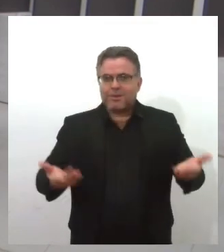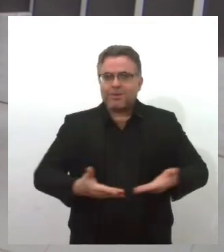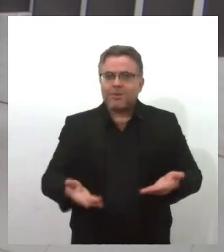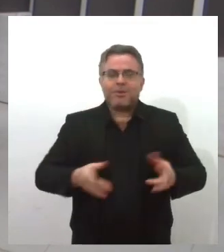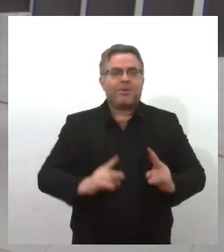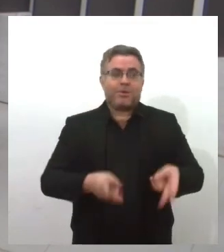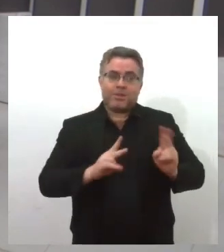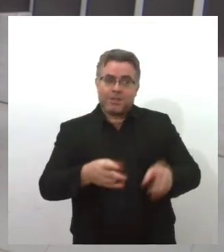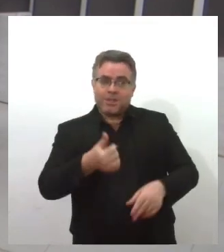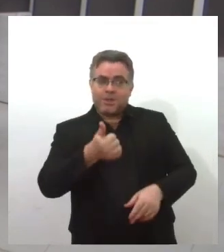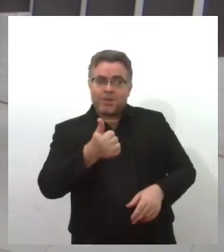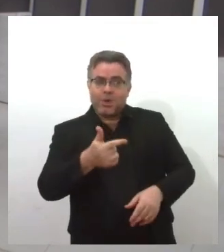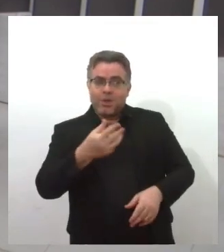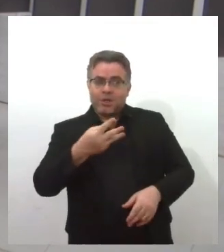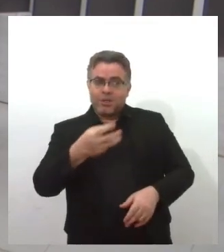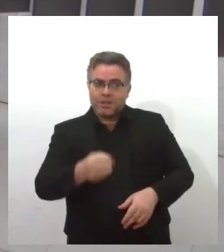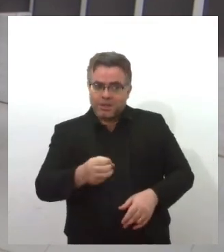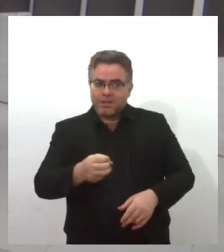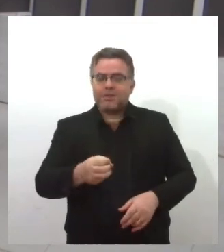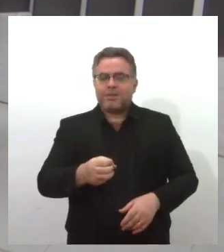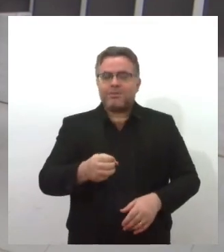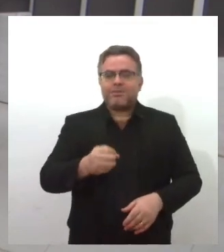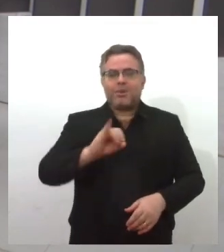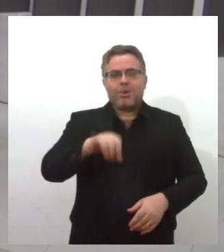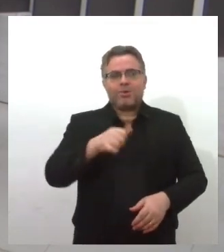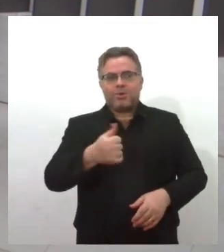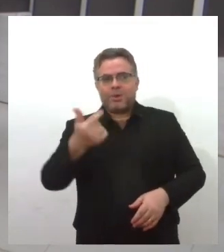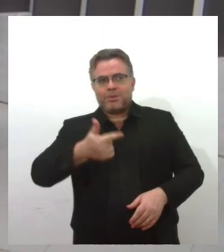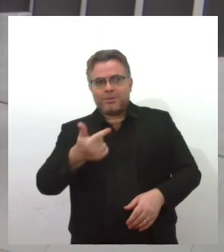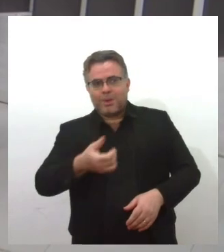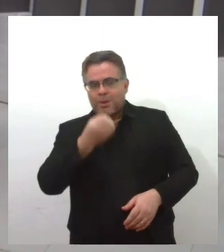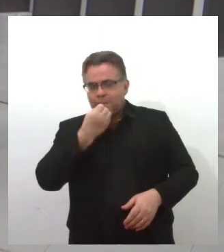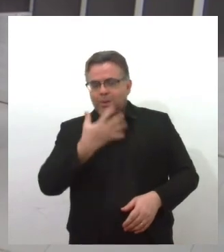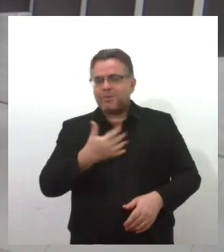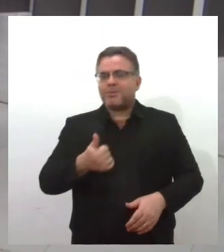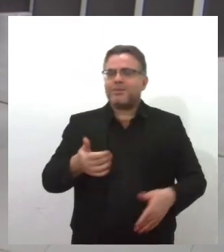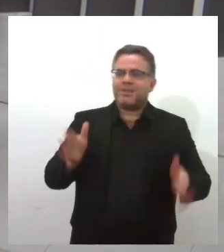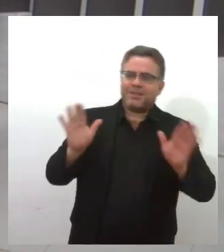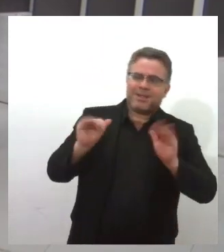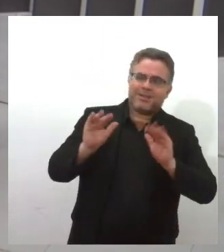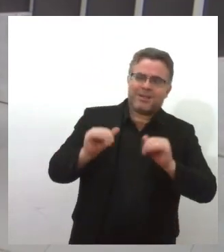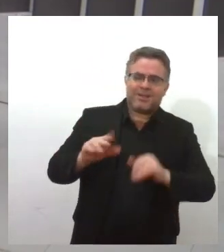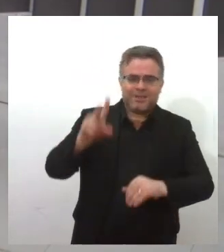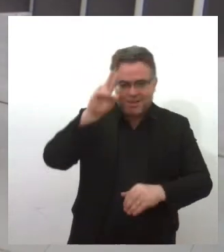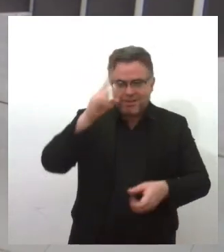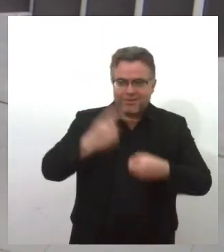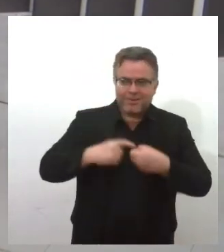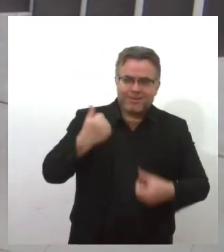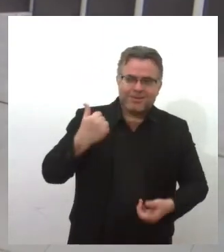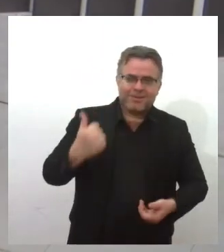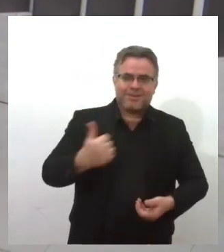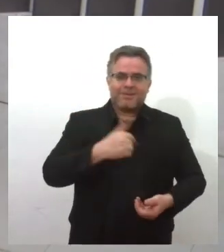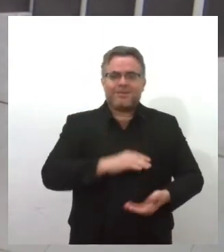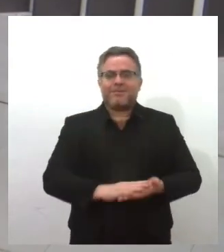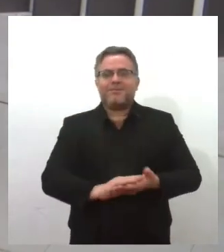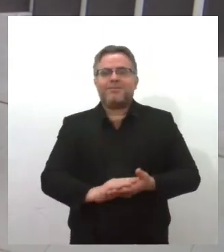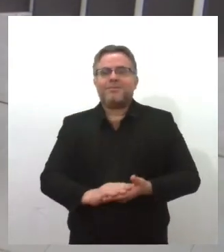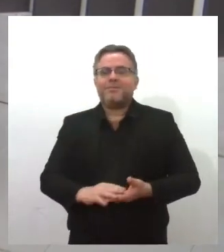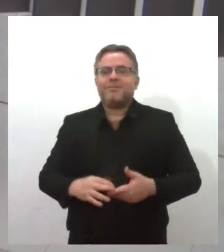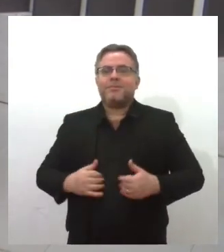participo com o Valquíria Mirão do Jornal da Lese, segunda edição. Exatamente. Bom final de semana, descanse e até segunda-feira. Tchau, tchau. tchau.